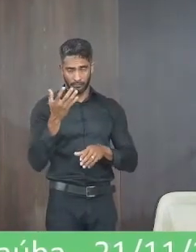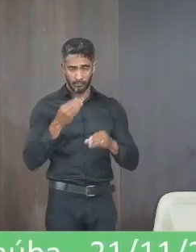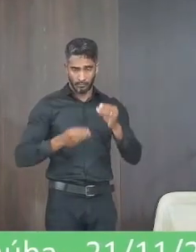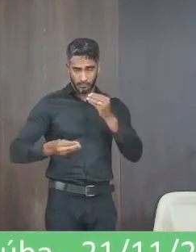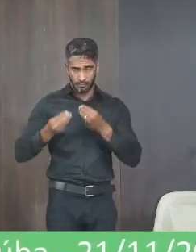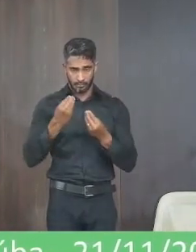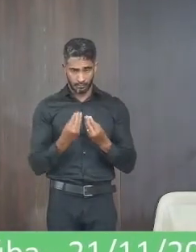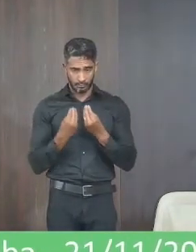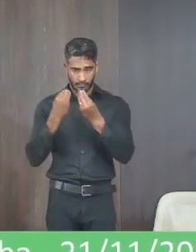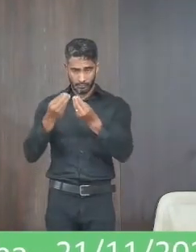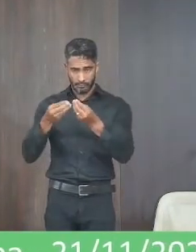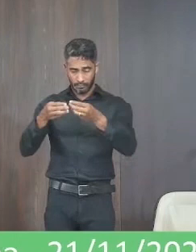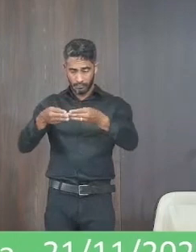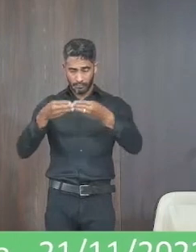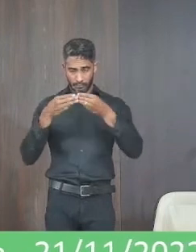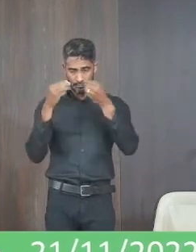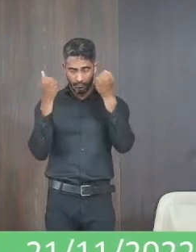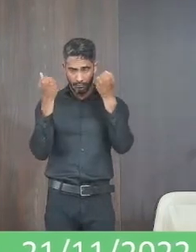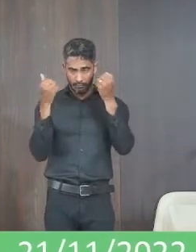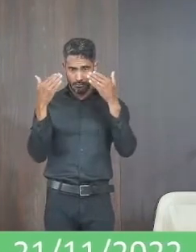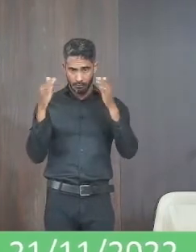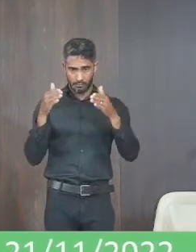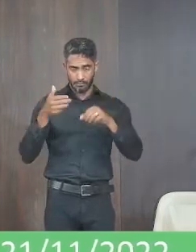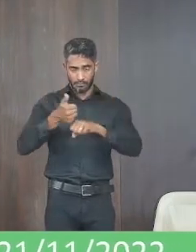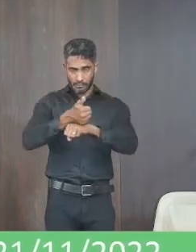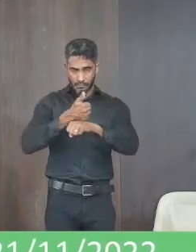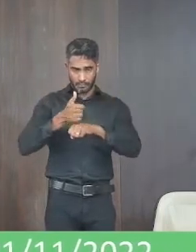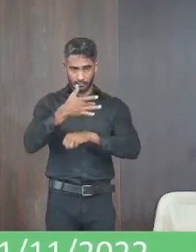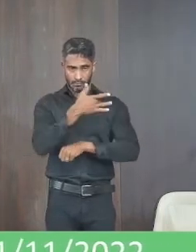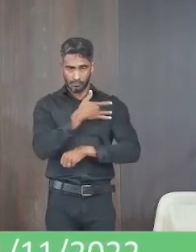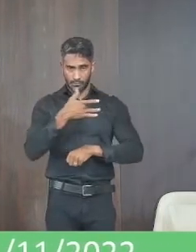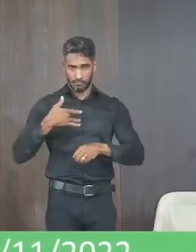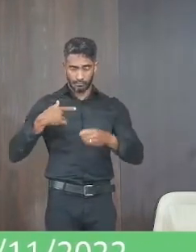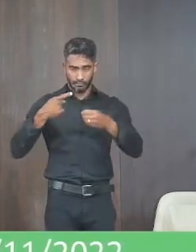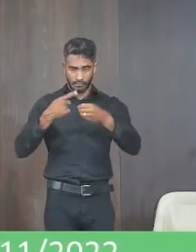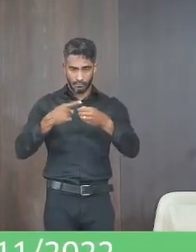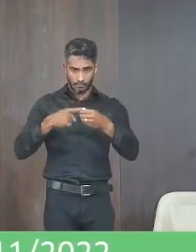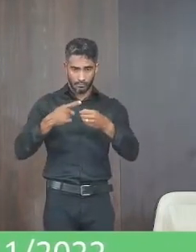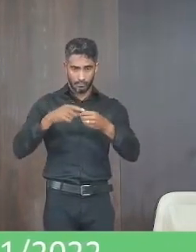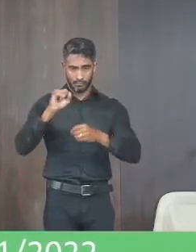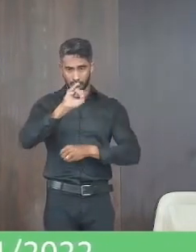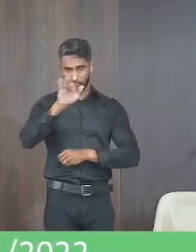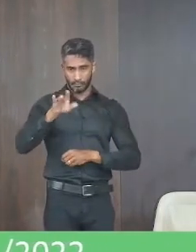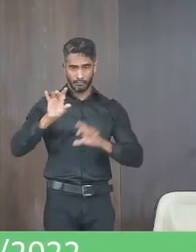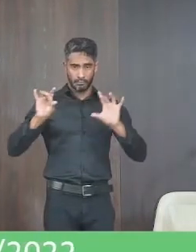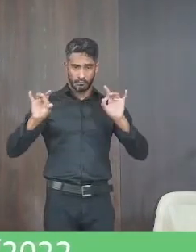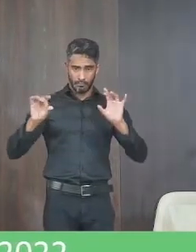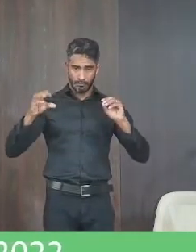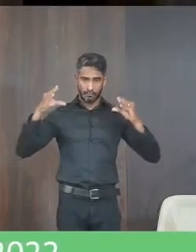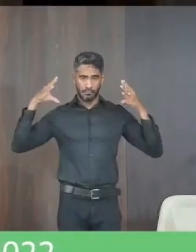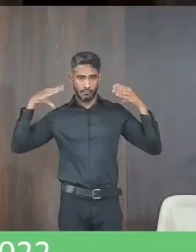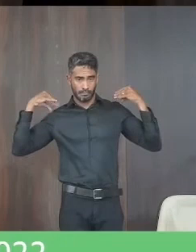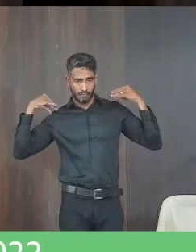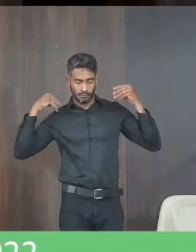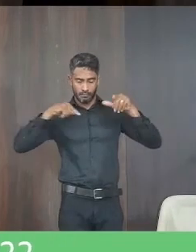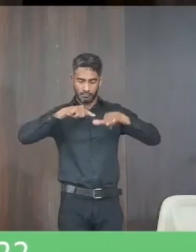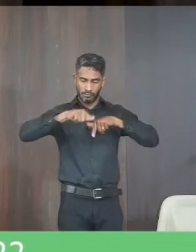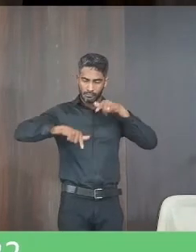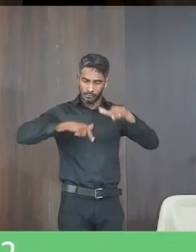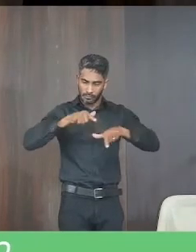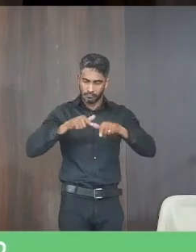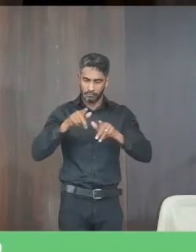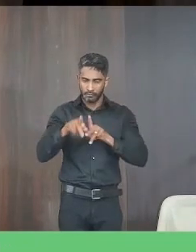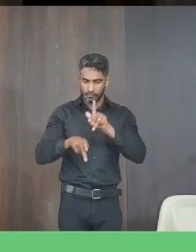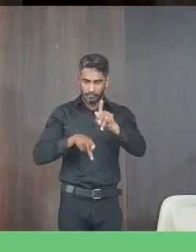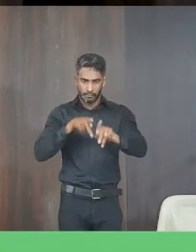excelência que seja encaminhada em moção com voto de aplauso aos profissionais de saúde do município de Janaúba em especial aos motoristas que prestam serviço à população